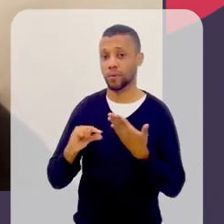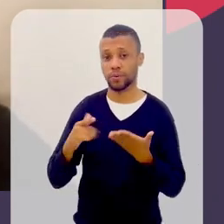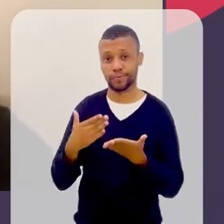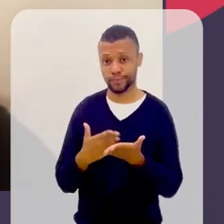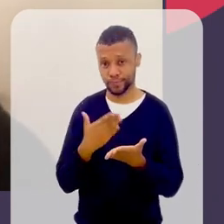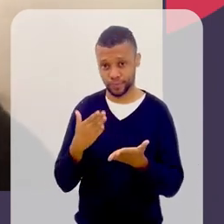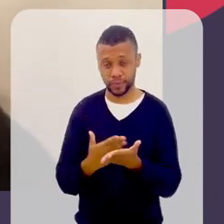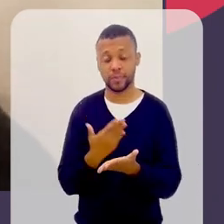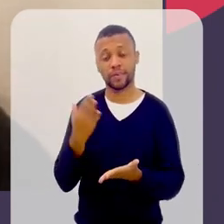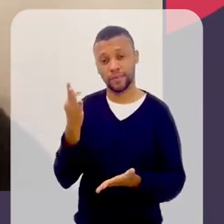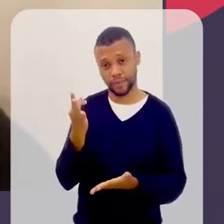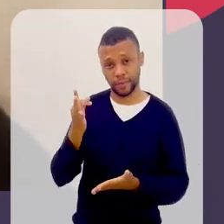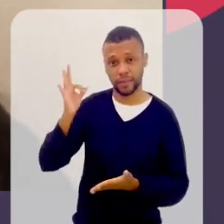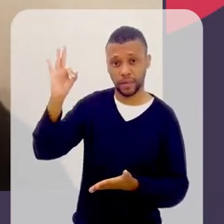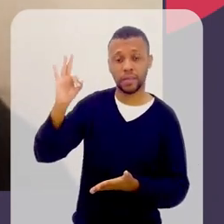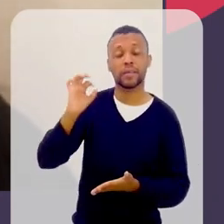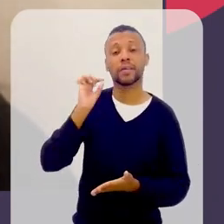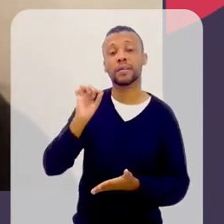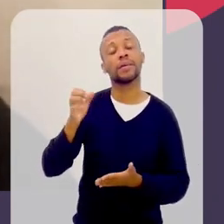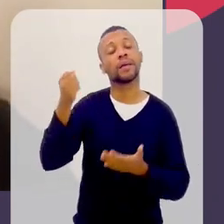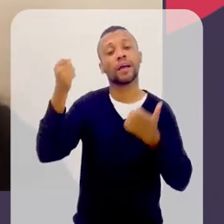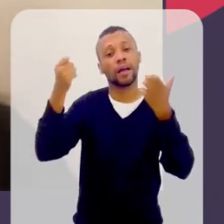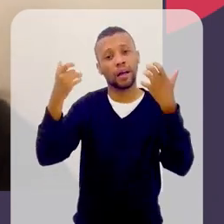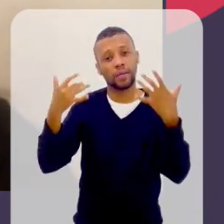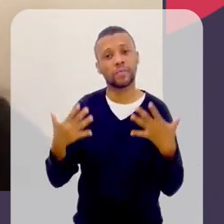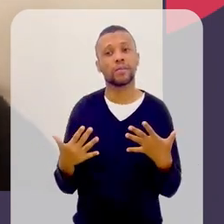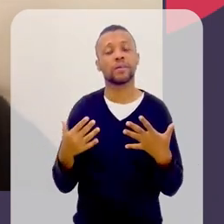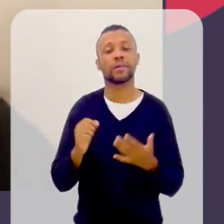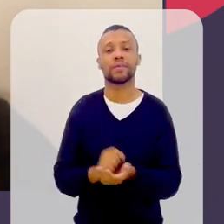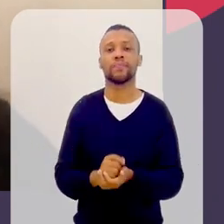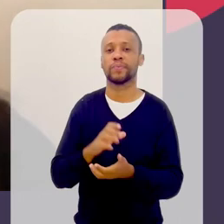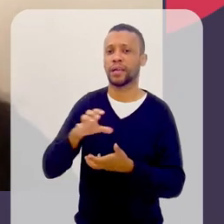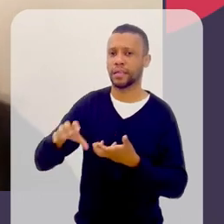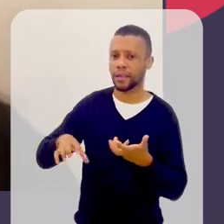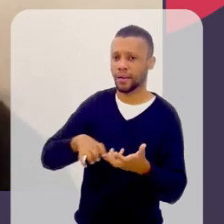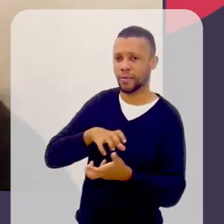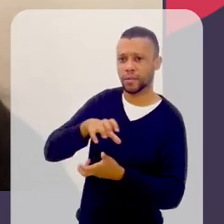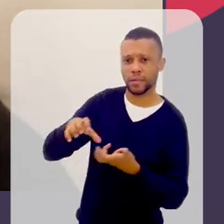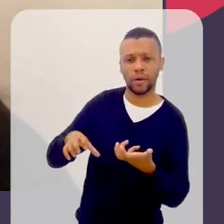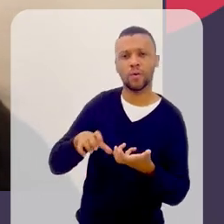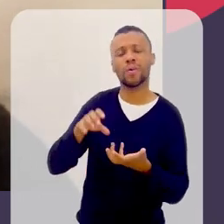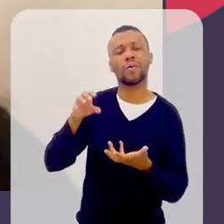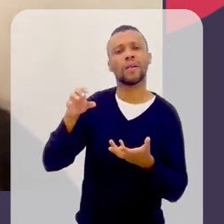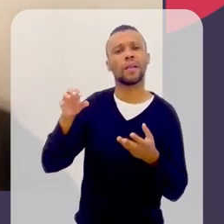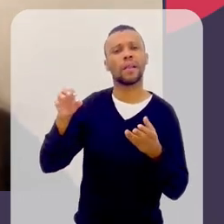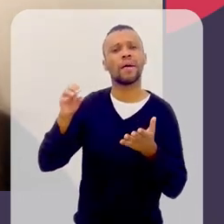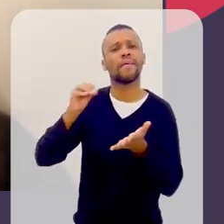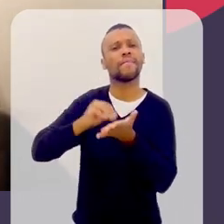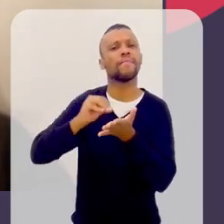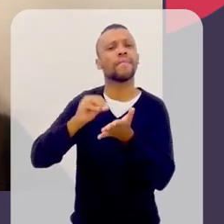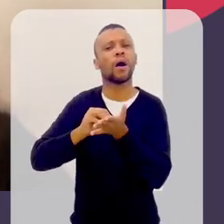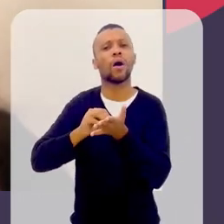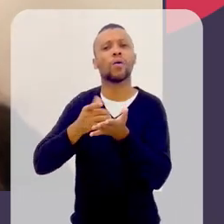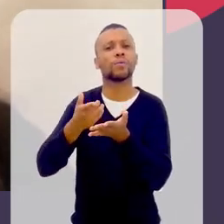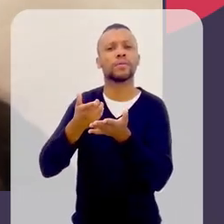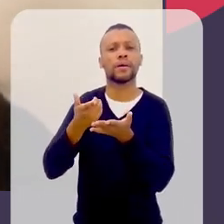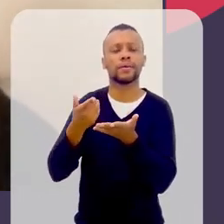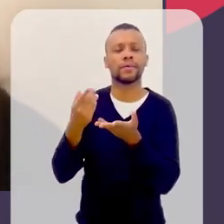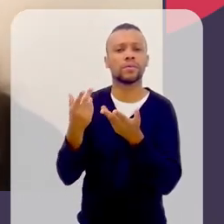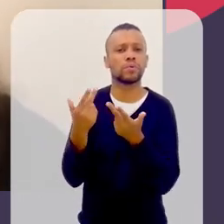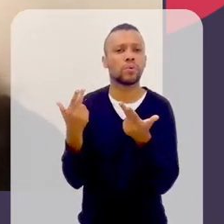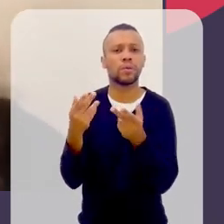chamada Olympe de Gouge, e ela fala... Essa revolução é incompleta. Essa revolução fala